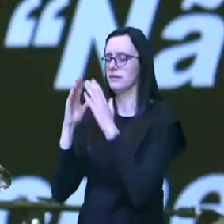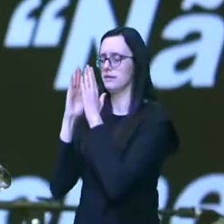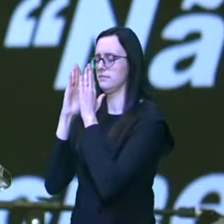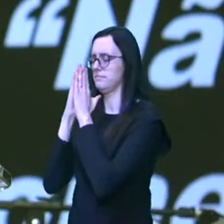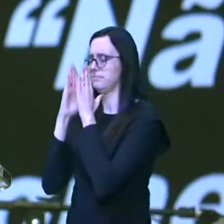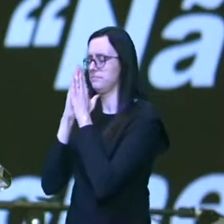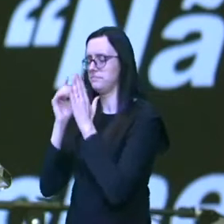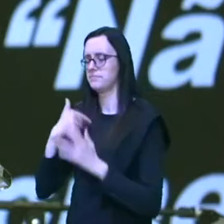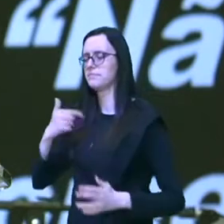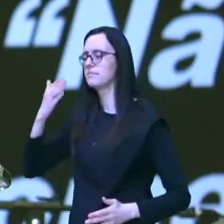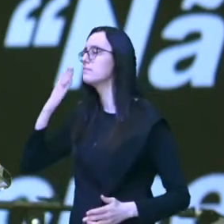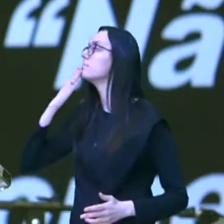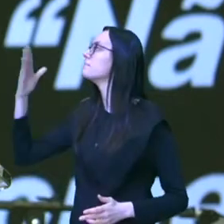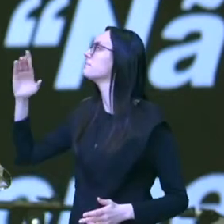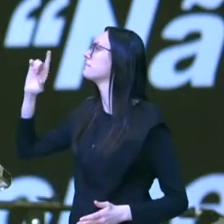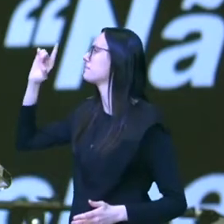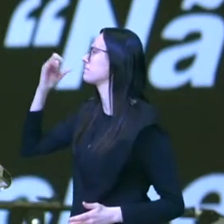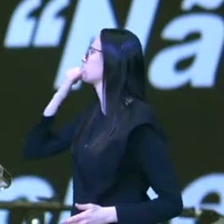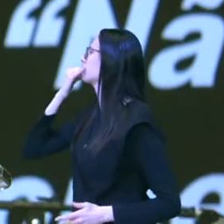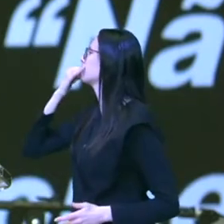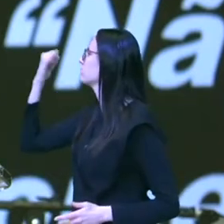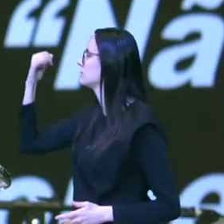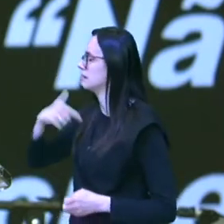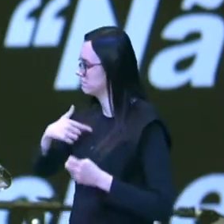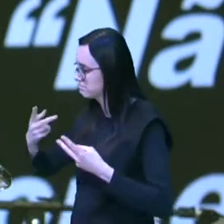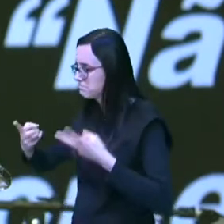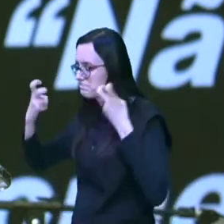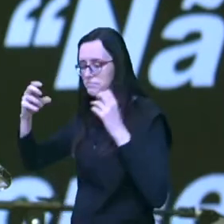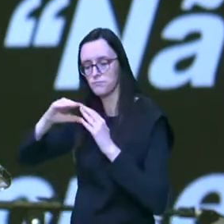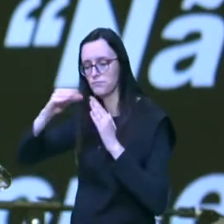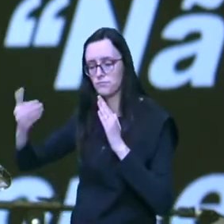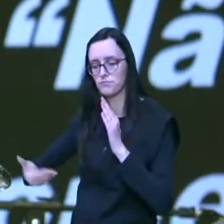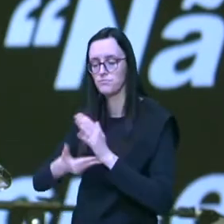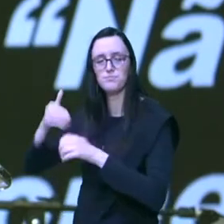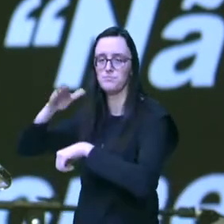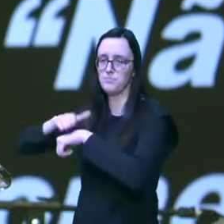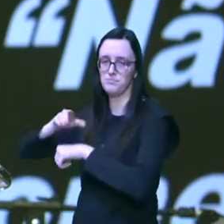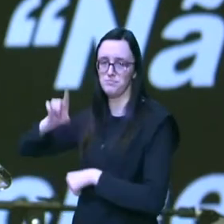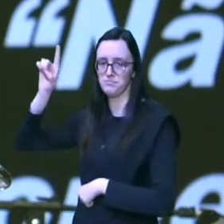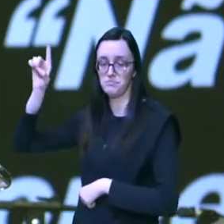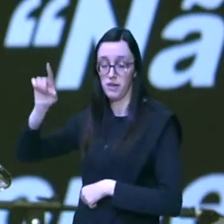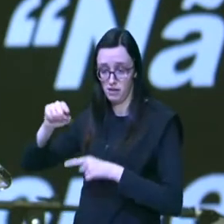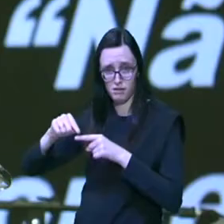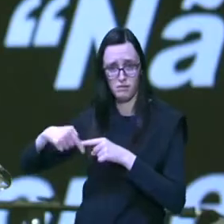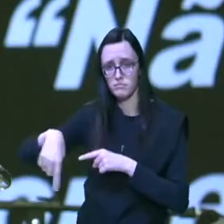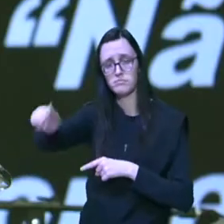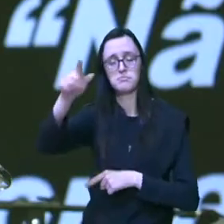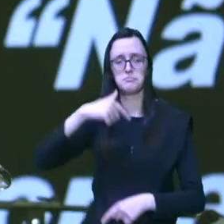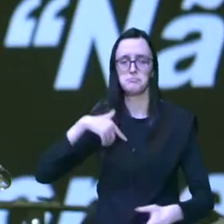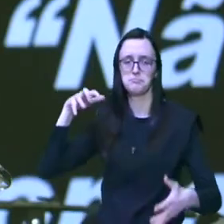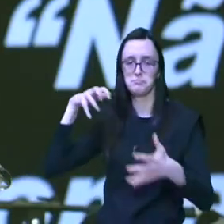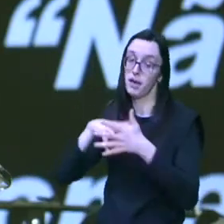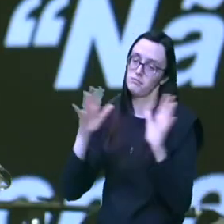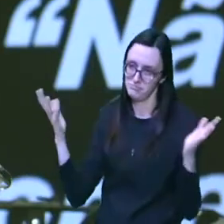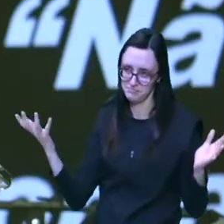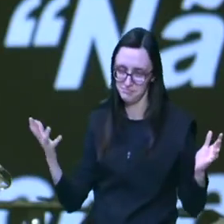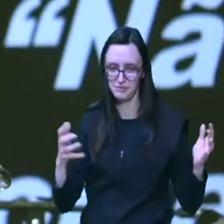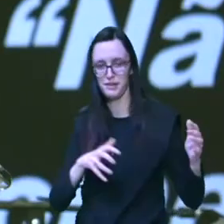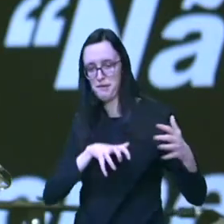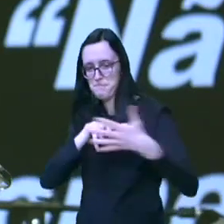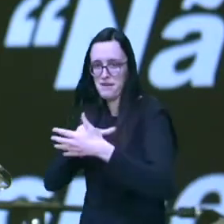pedindo perdão para Deus e reconhecendo que tudo vinha dele a partir dali não bati mais carro não bateram mais em mim